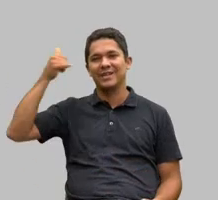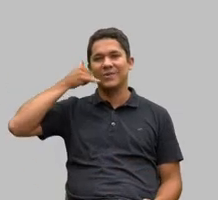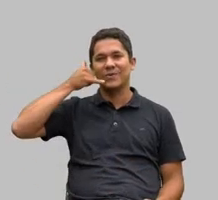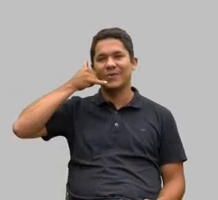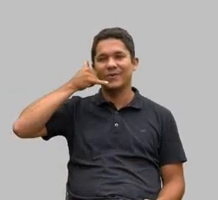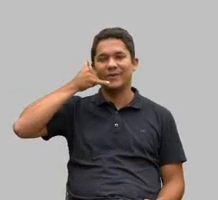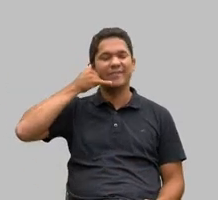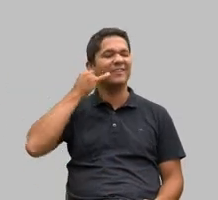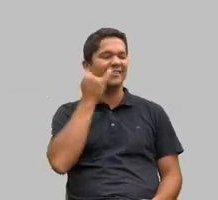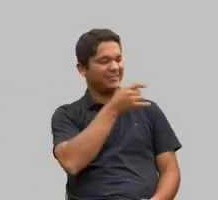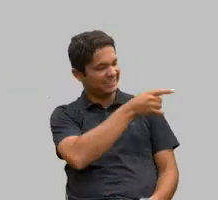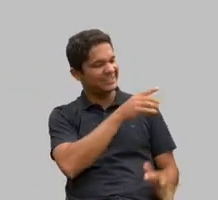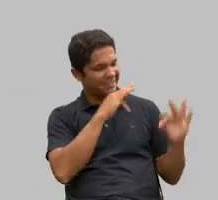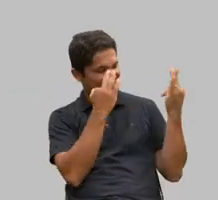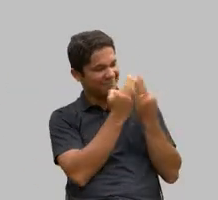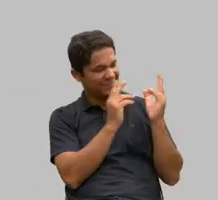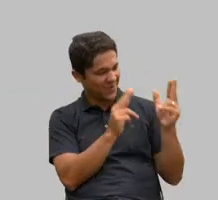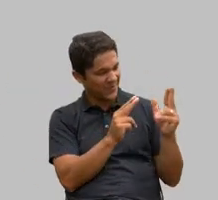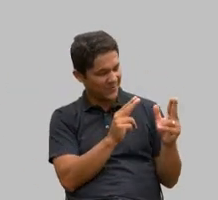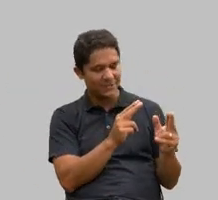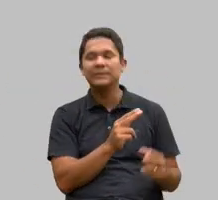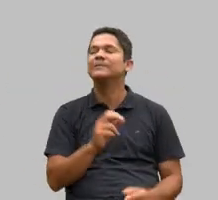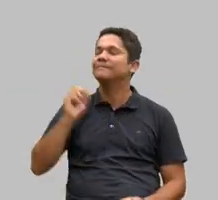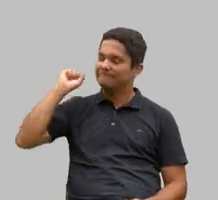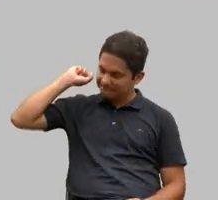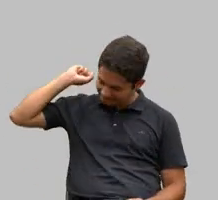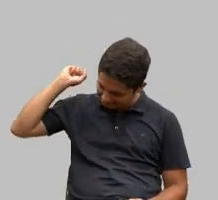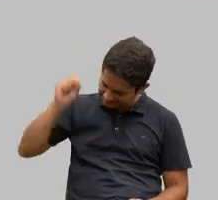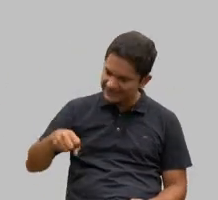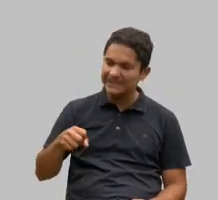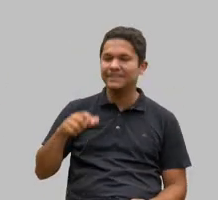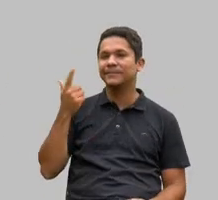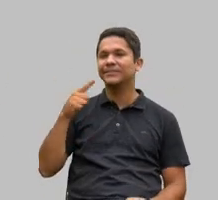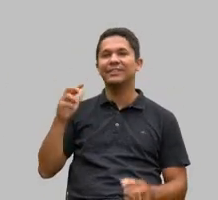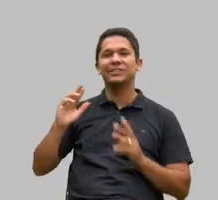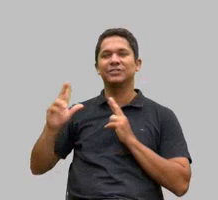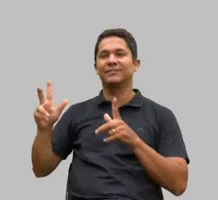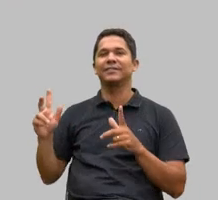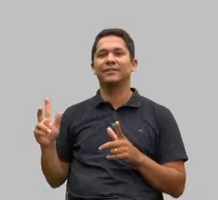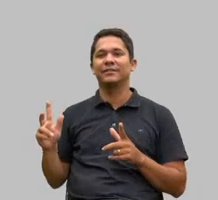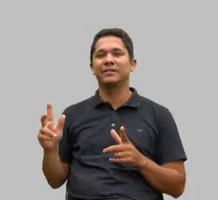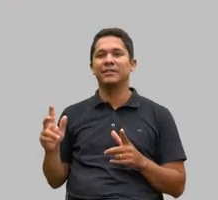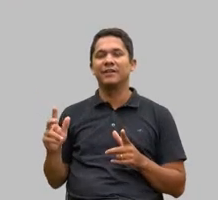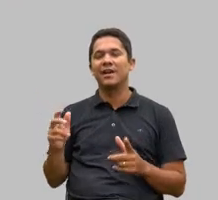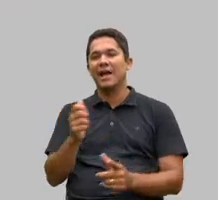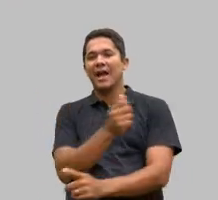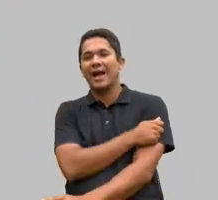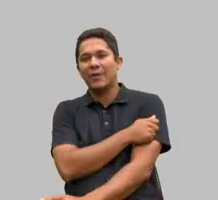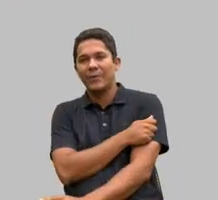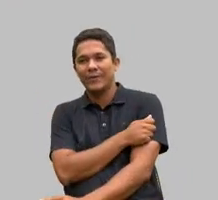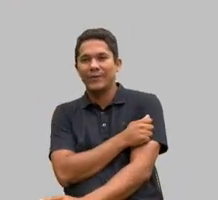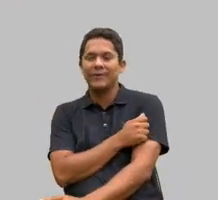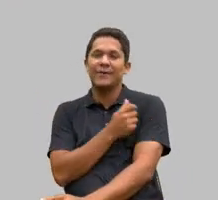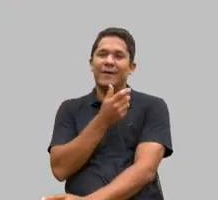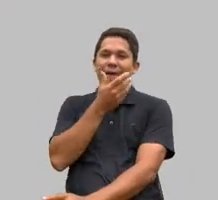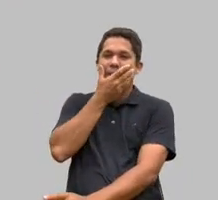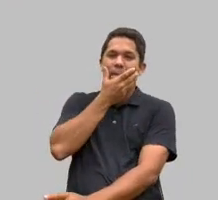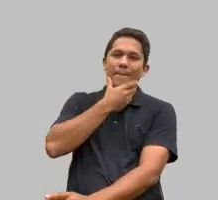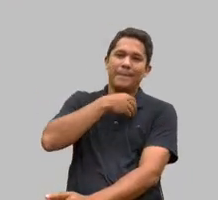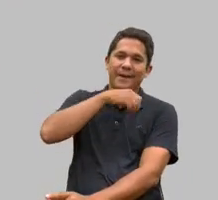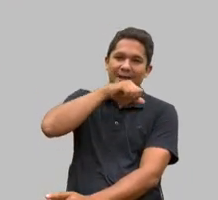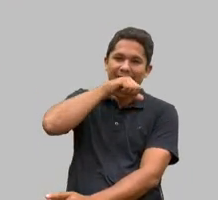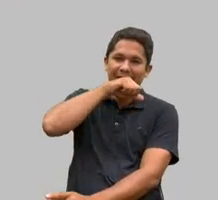uma família sim não tinha diferença entre aluno pais e funcionários